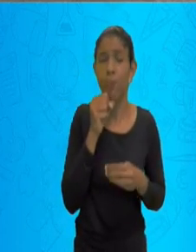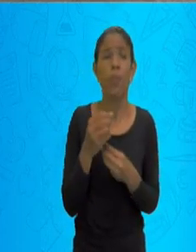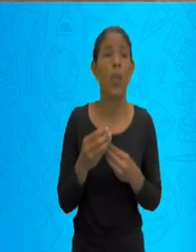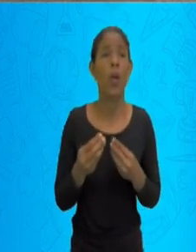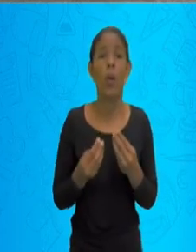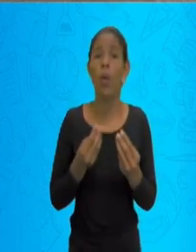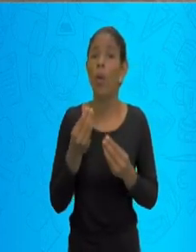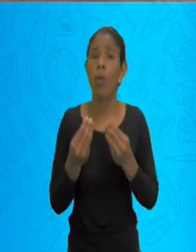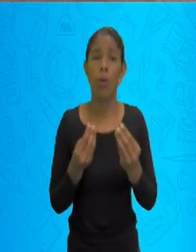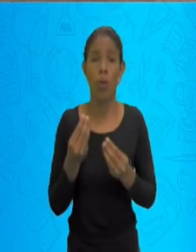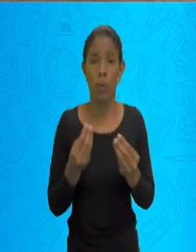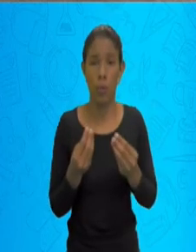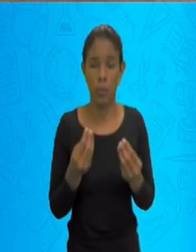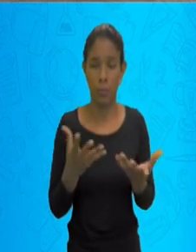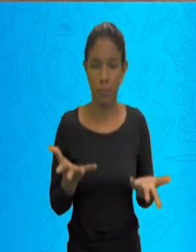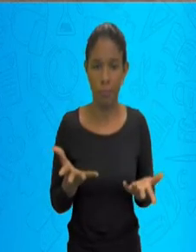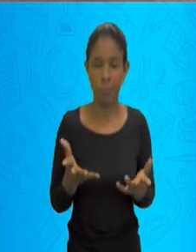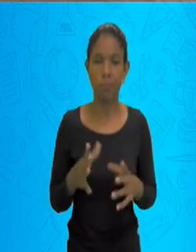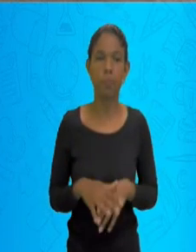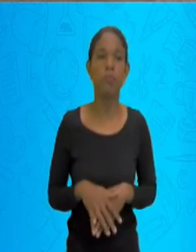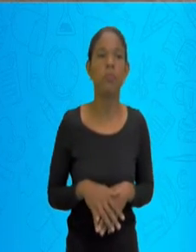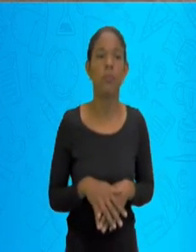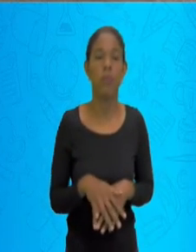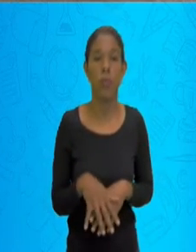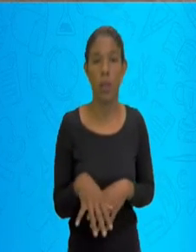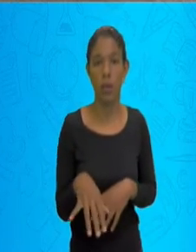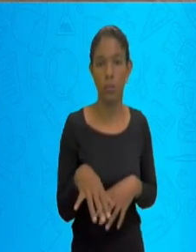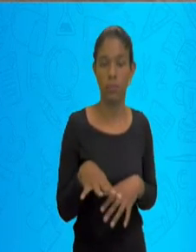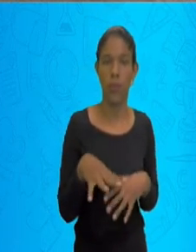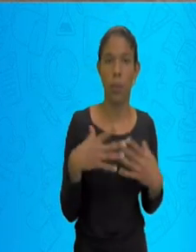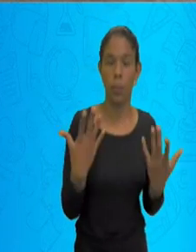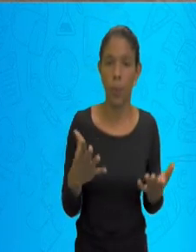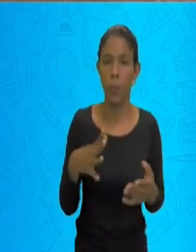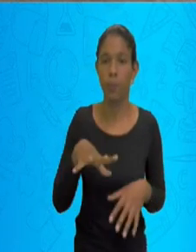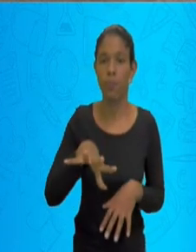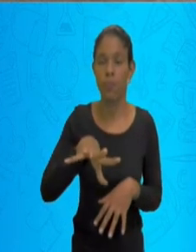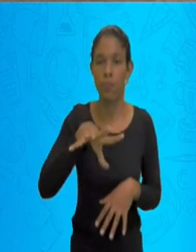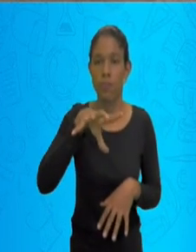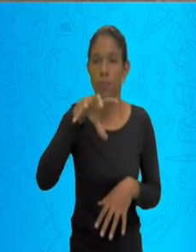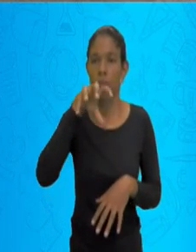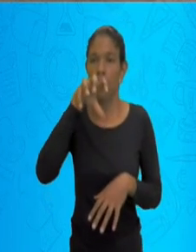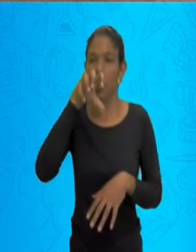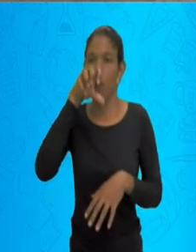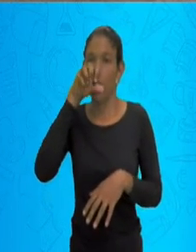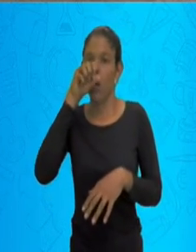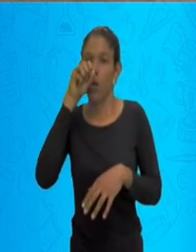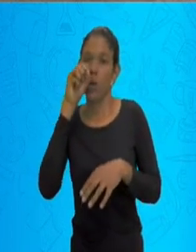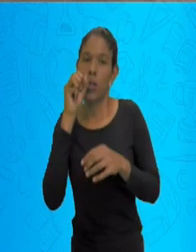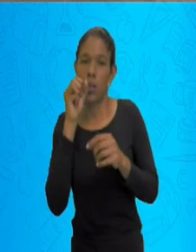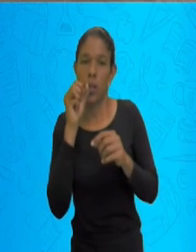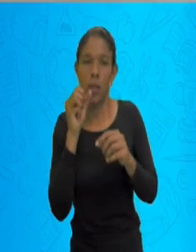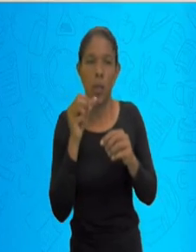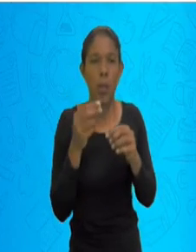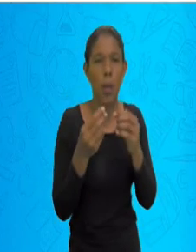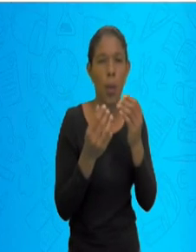Partículas estranhas entram no meu sistema, pela cavidade nasal,